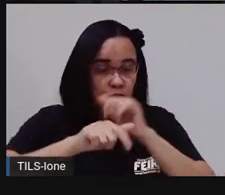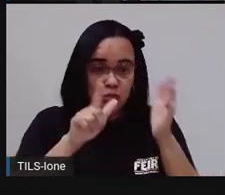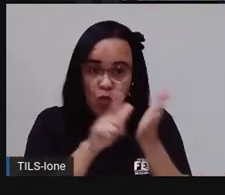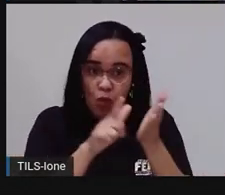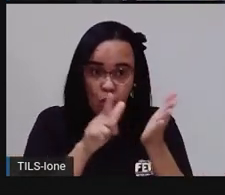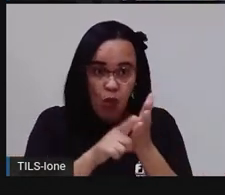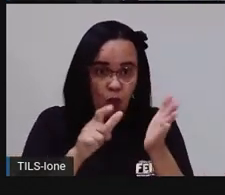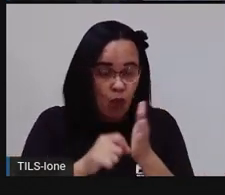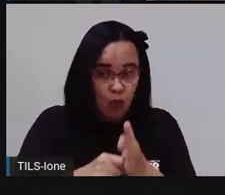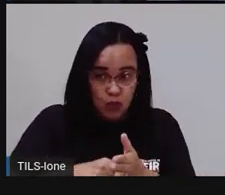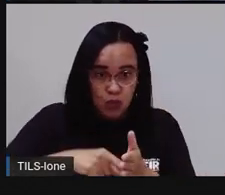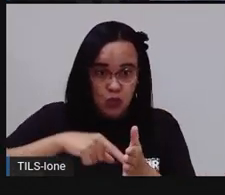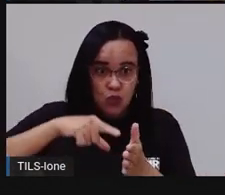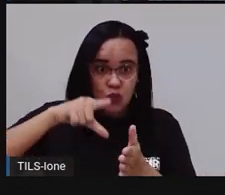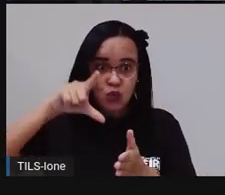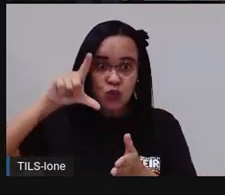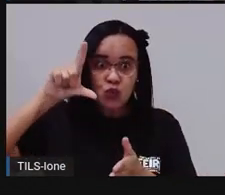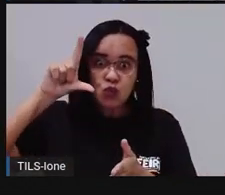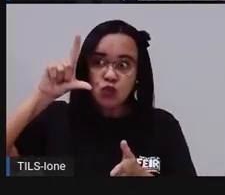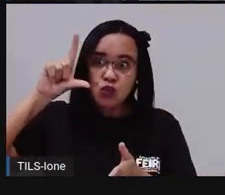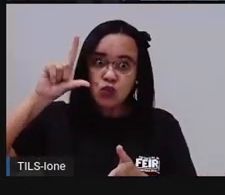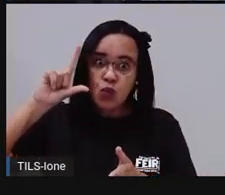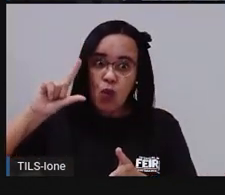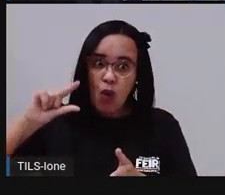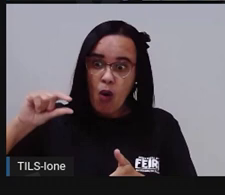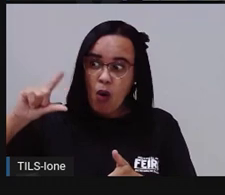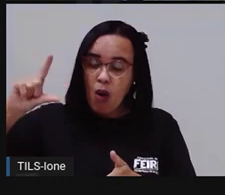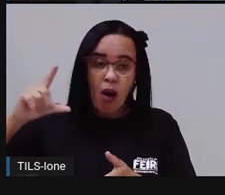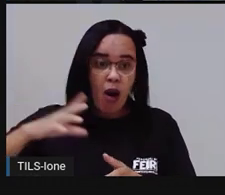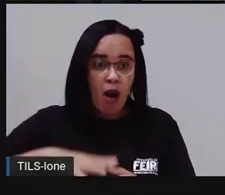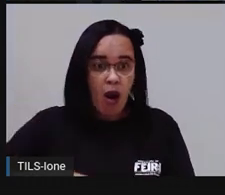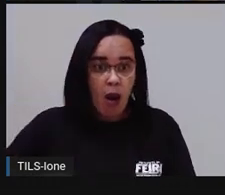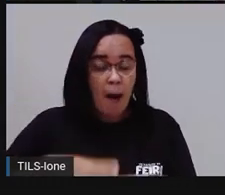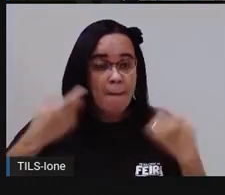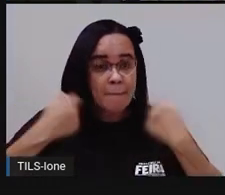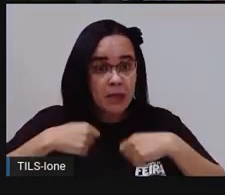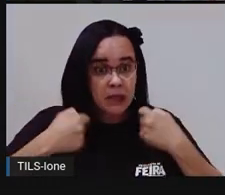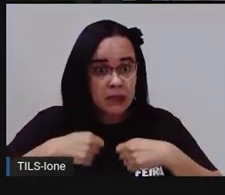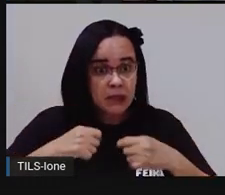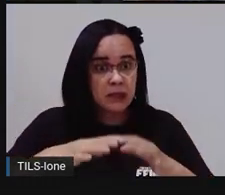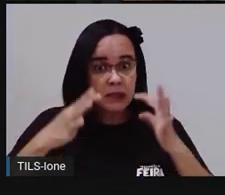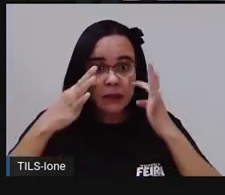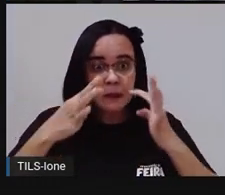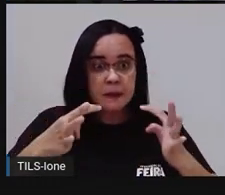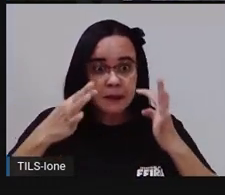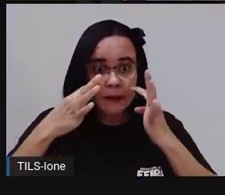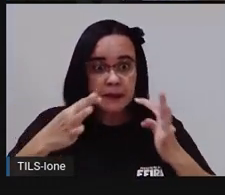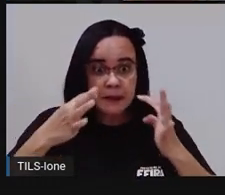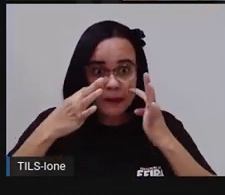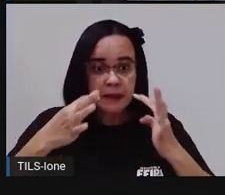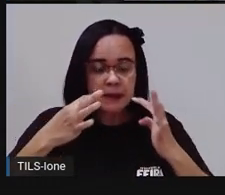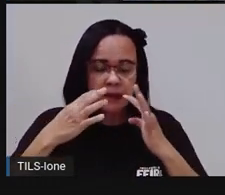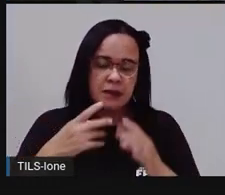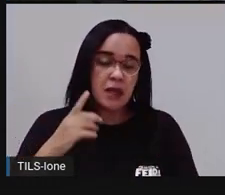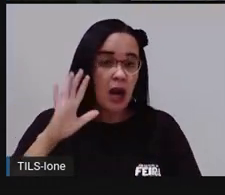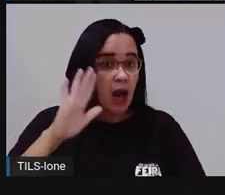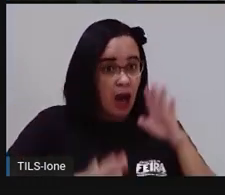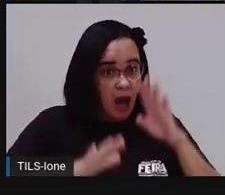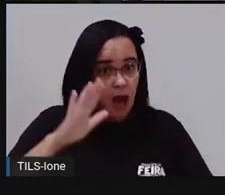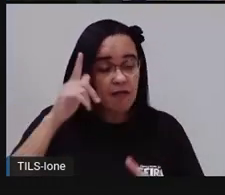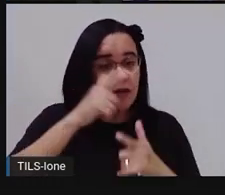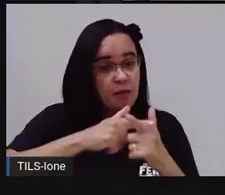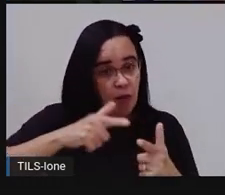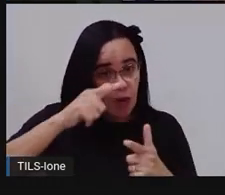os hábitos, continuou, né, fazendo as mesmas coisas, observem, porque às vezes acontece, ó, um cano pode ter quebrado,